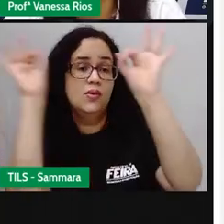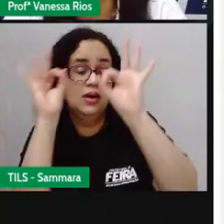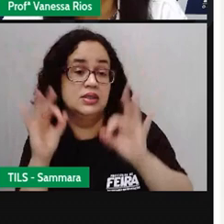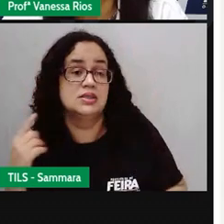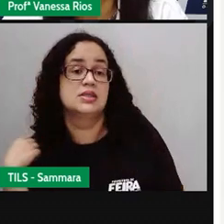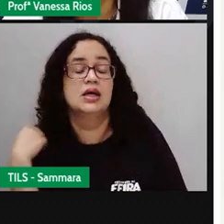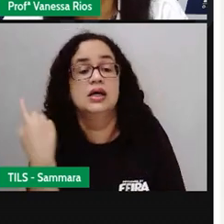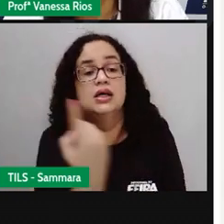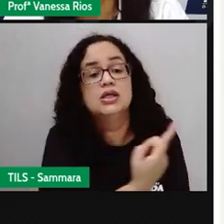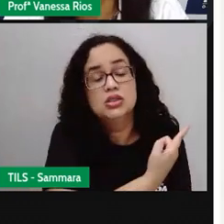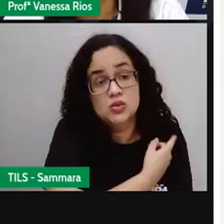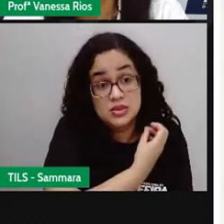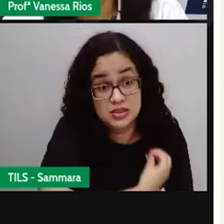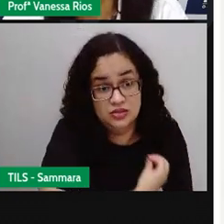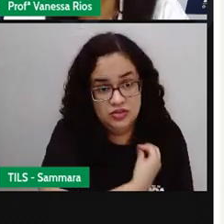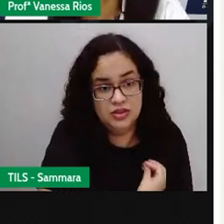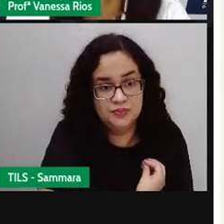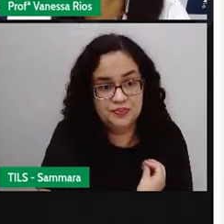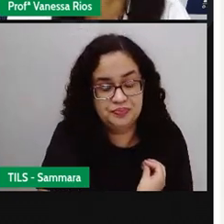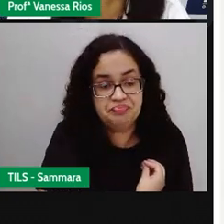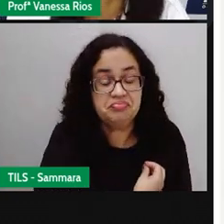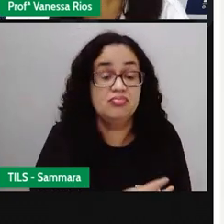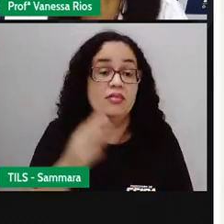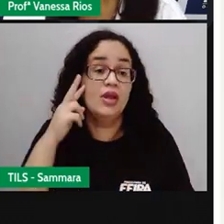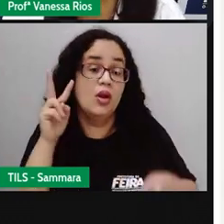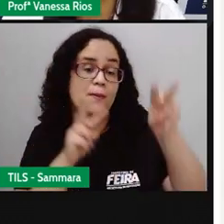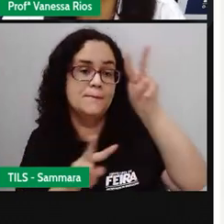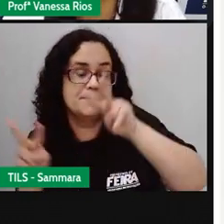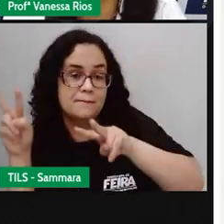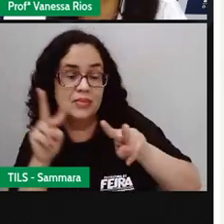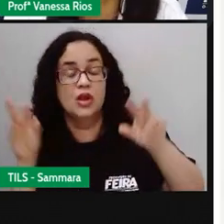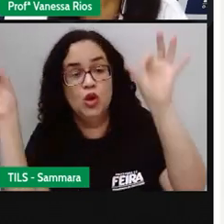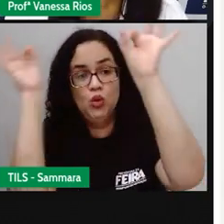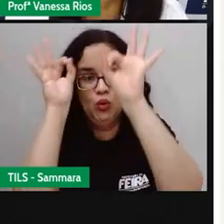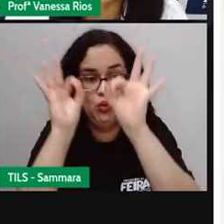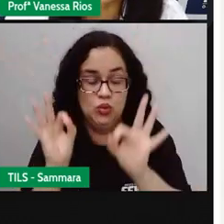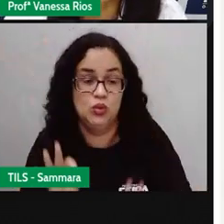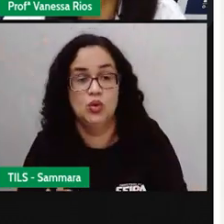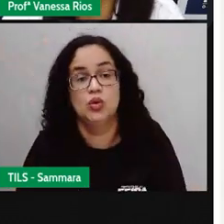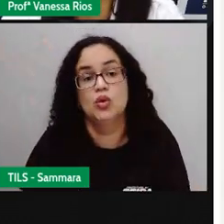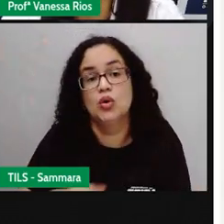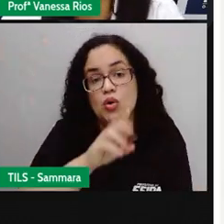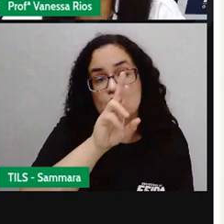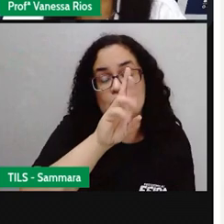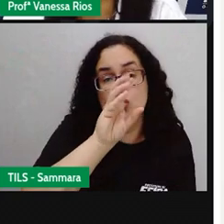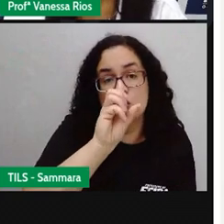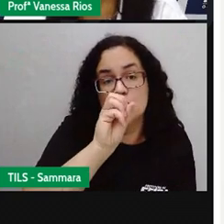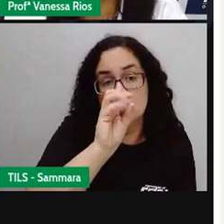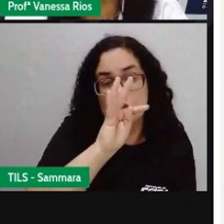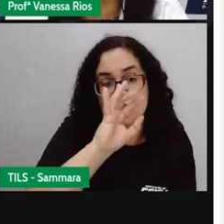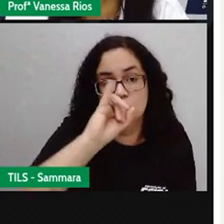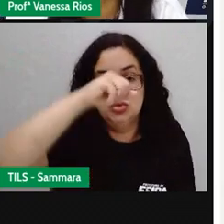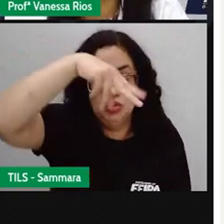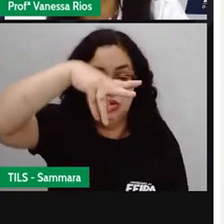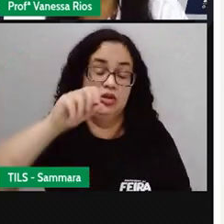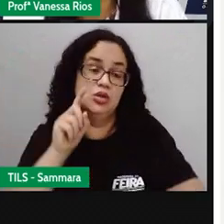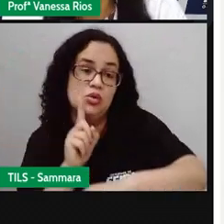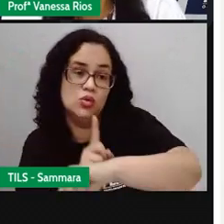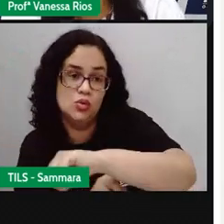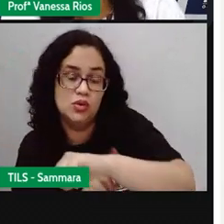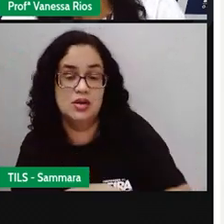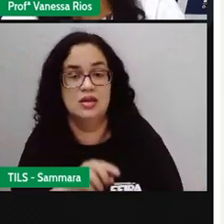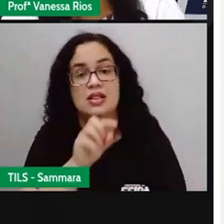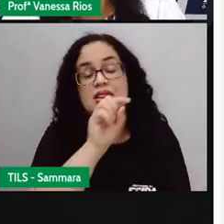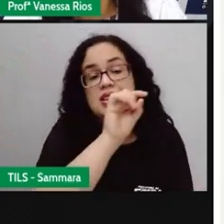vida. É interessante a gente observar que ao organizar a minha rotina e ao determinar horários para eu fazer